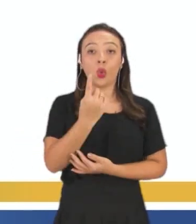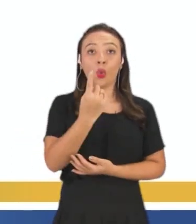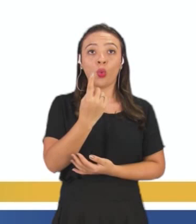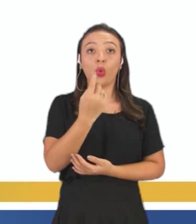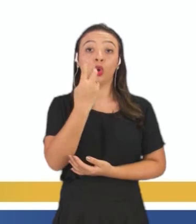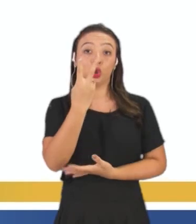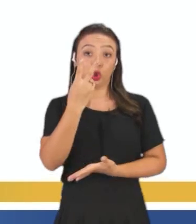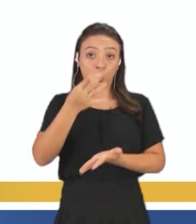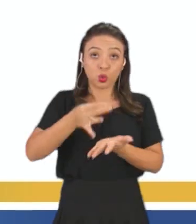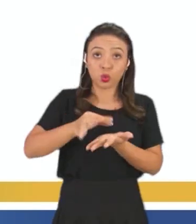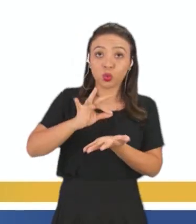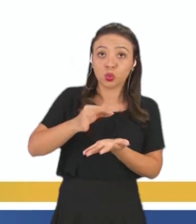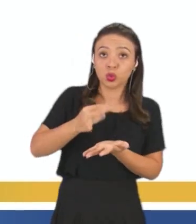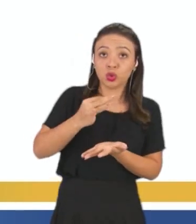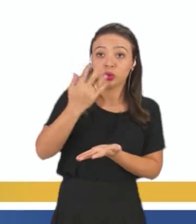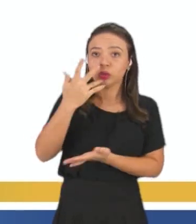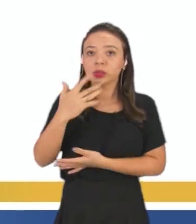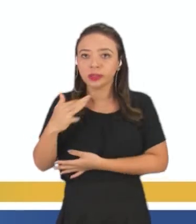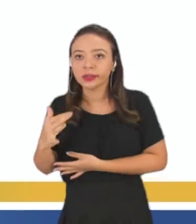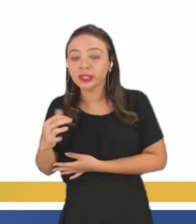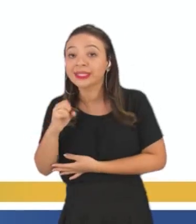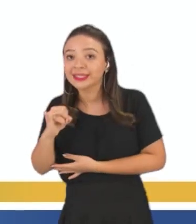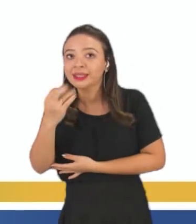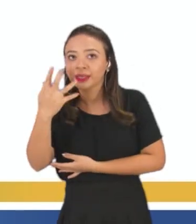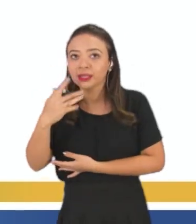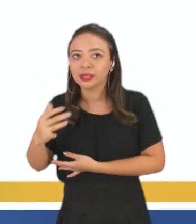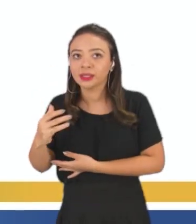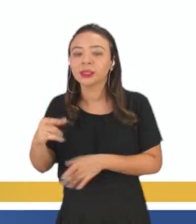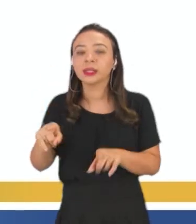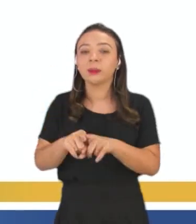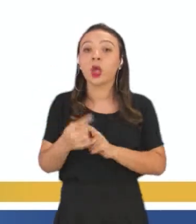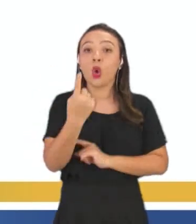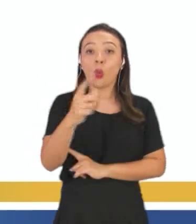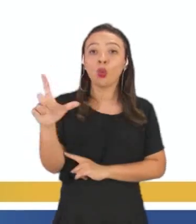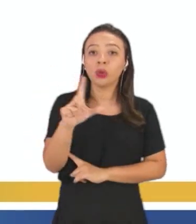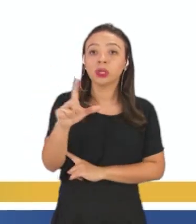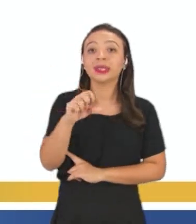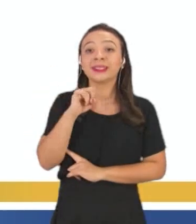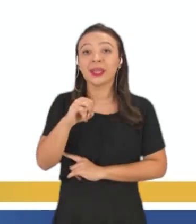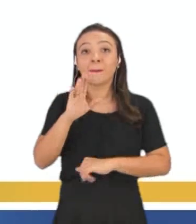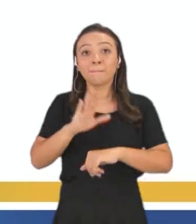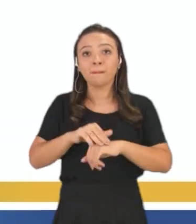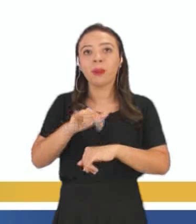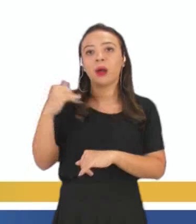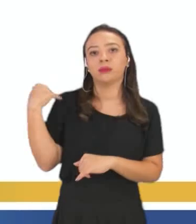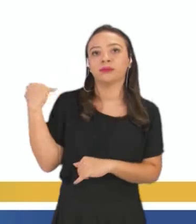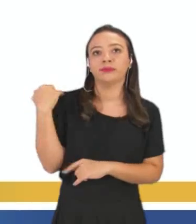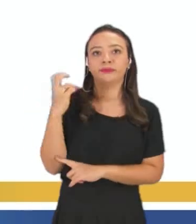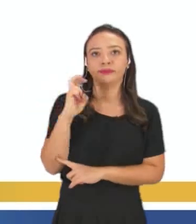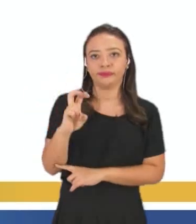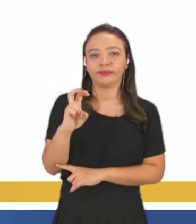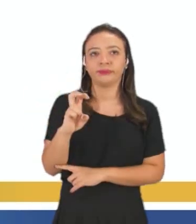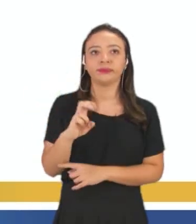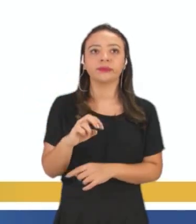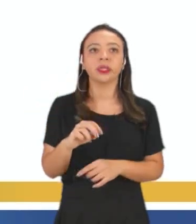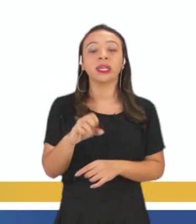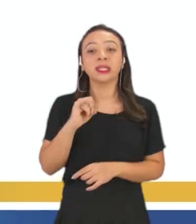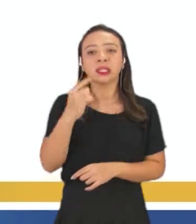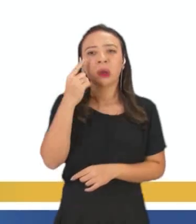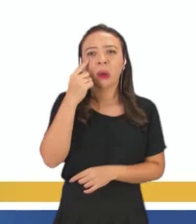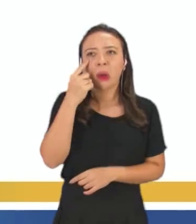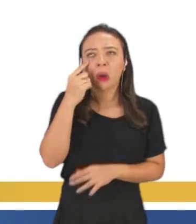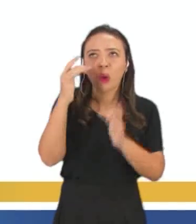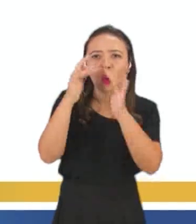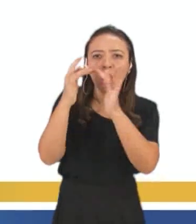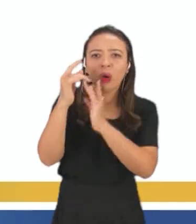xícaras, no caso de crianças, e até um litro para maiores de cinco anos. Contaminação com os óleos, o